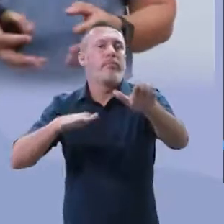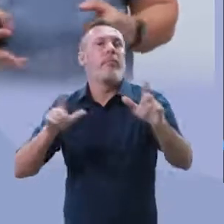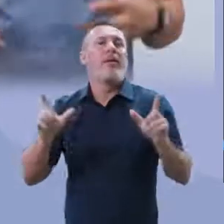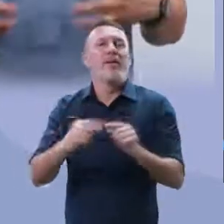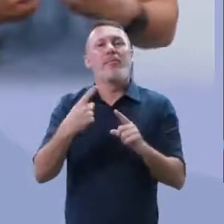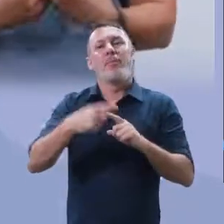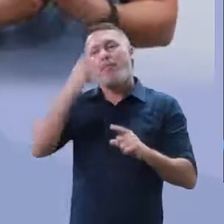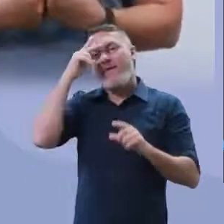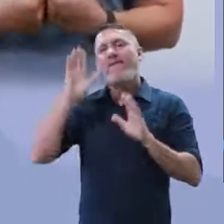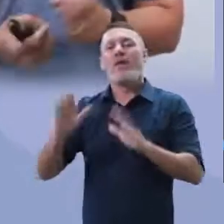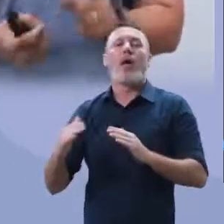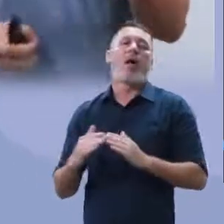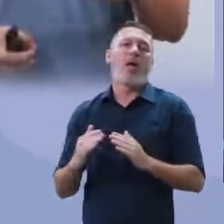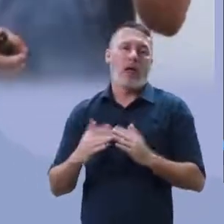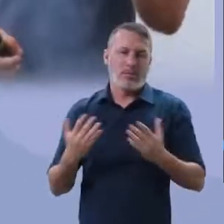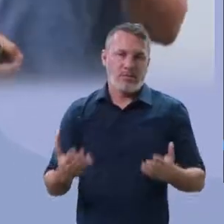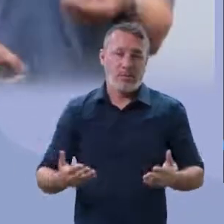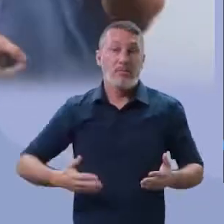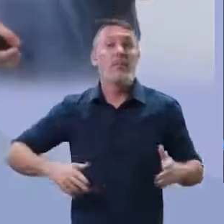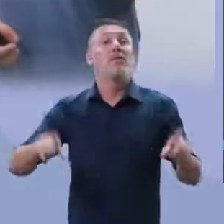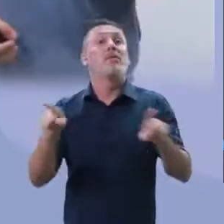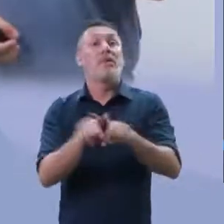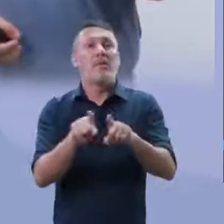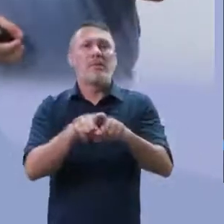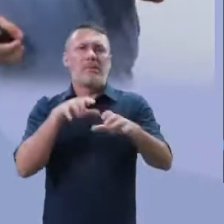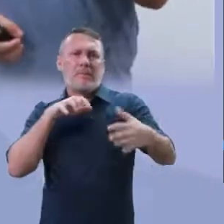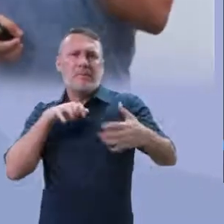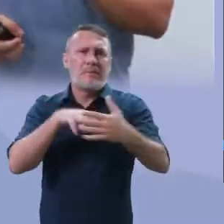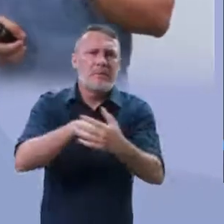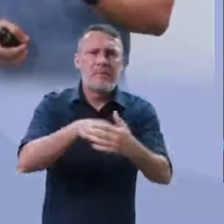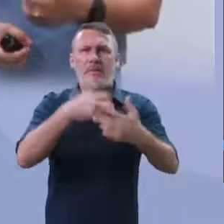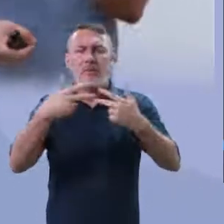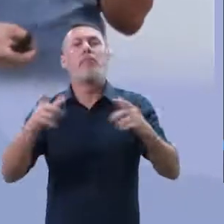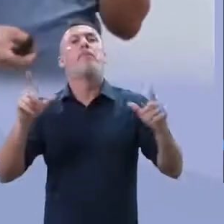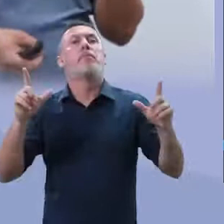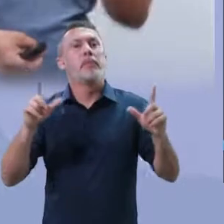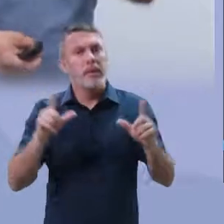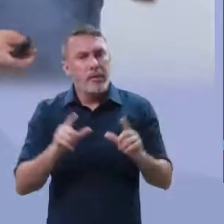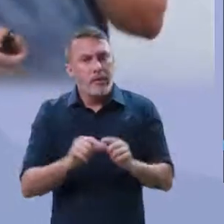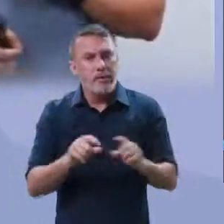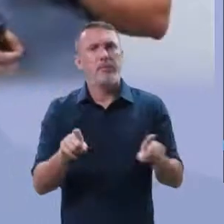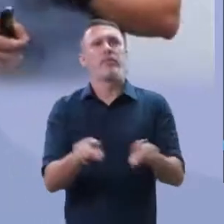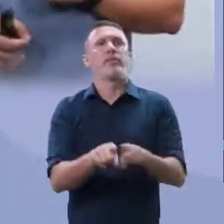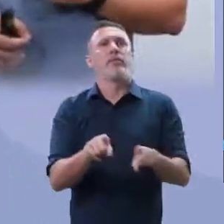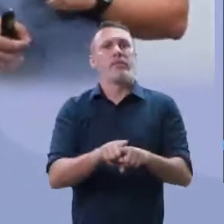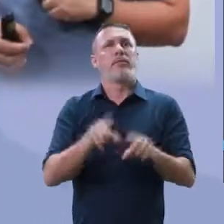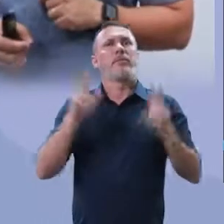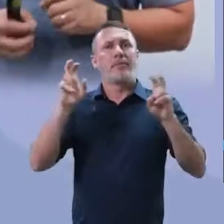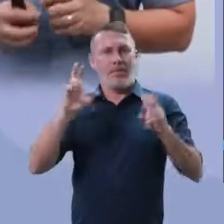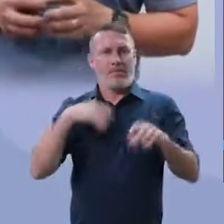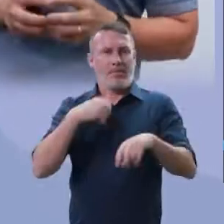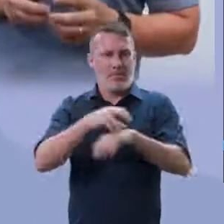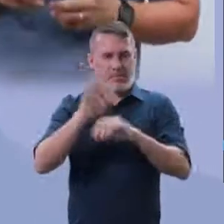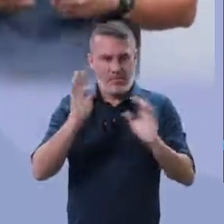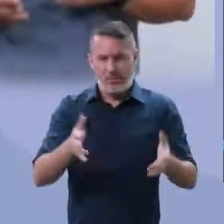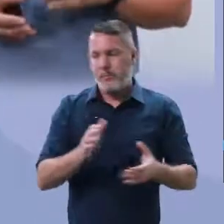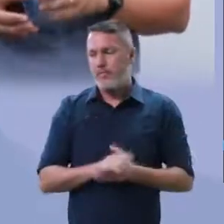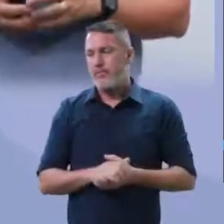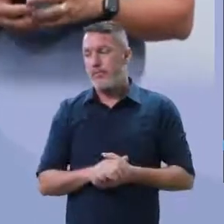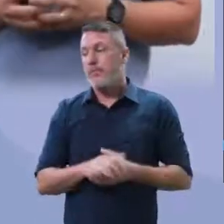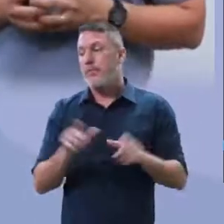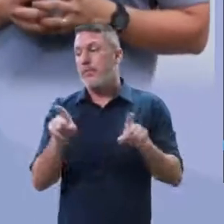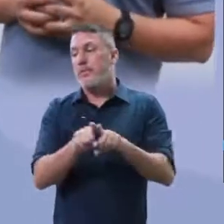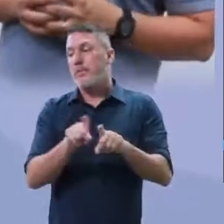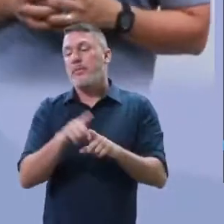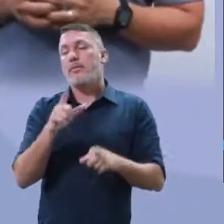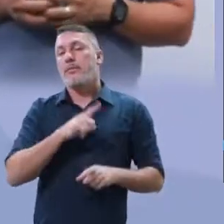cidades, essa questão do engarrafamento. Até mesmo a violência no trânsito, ela reduziu. O tema que nós já trabalhamos com vocês. Nós temos